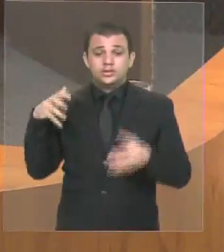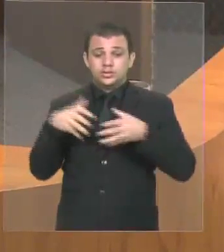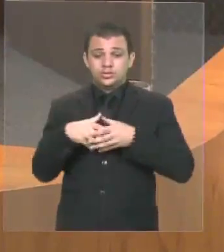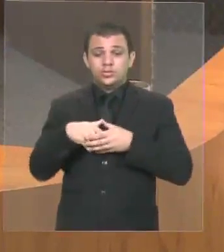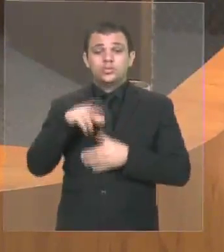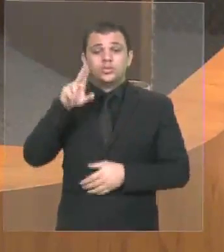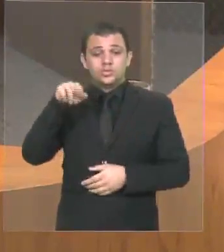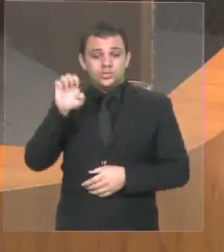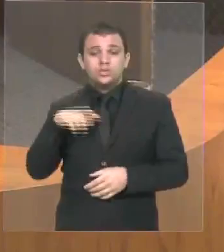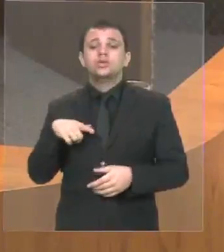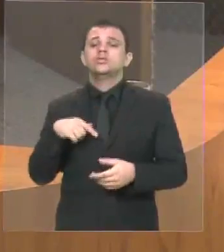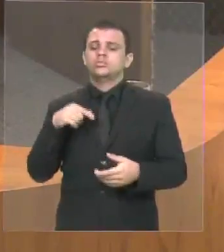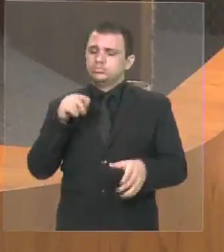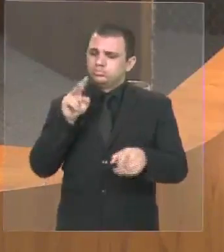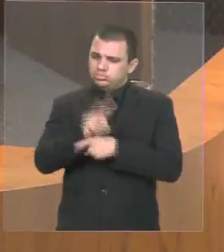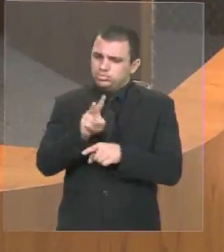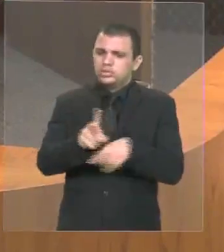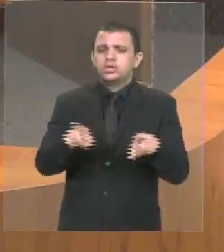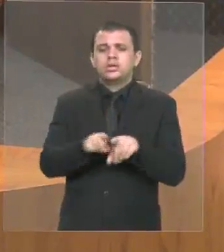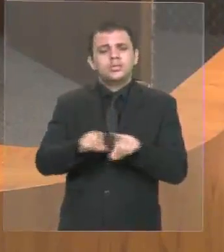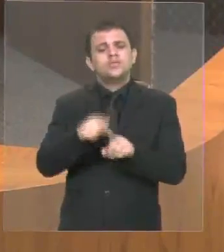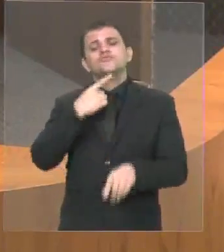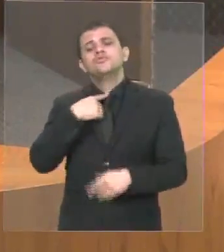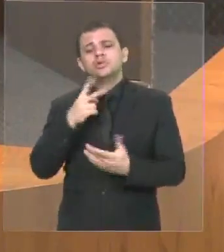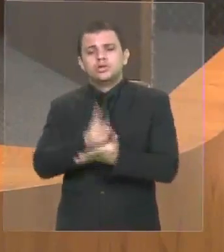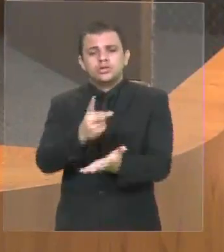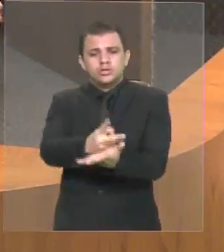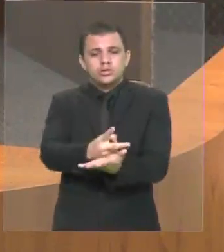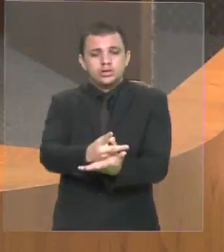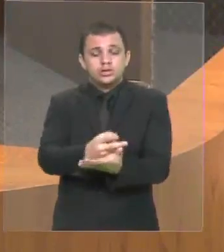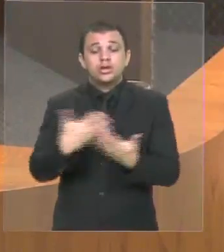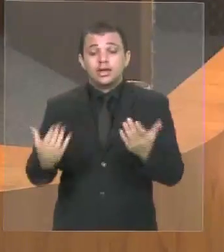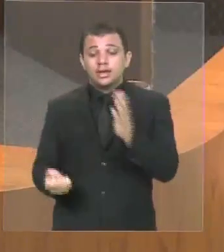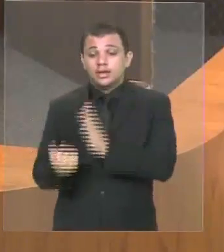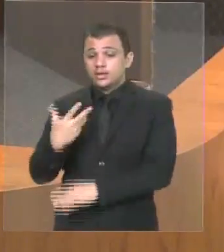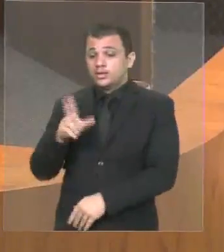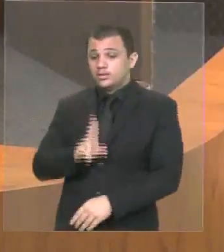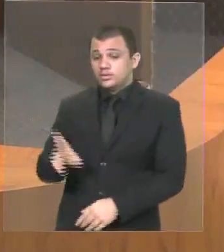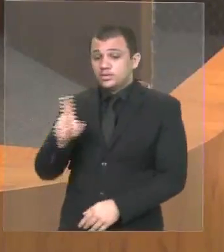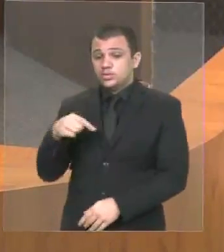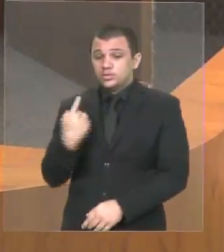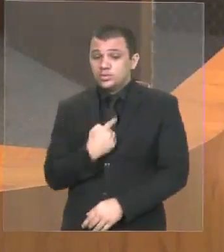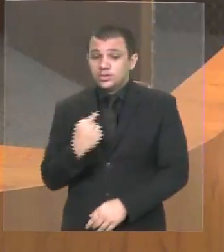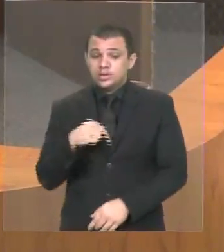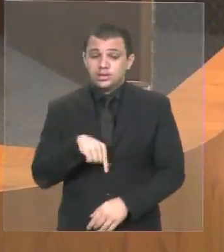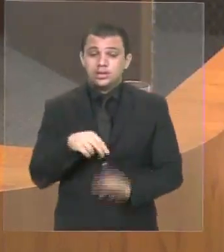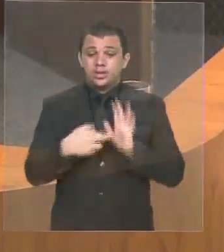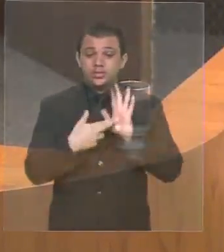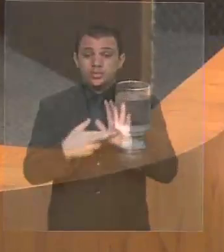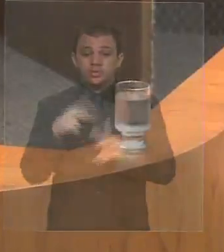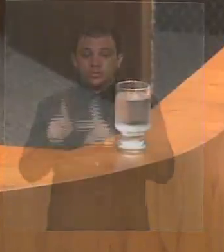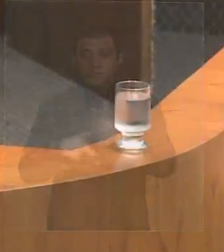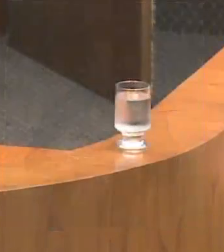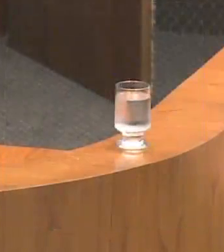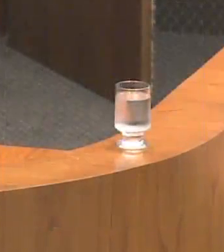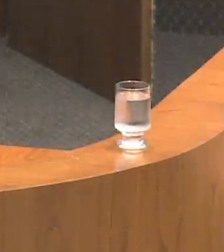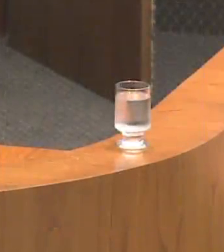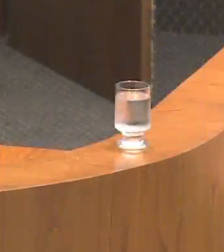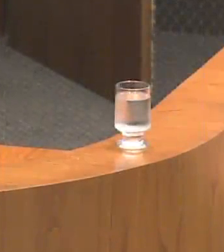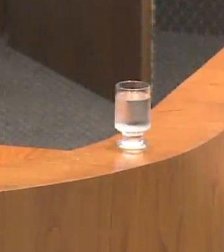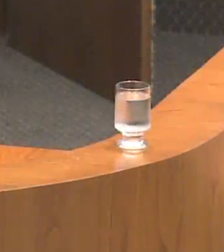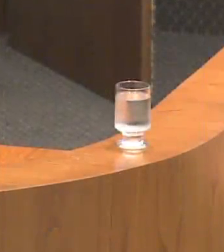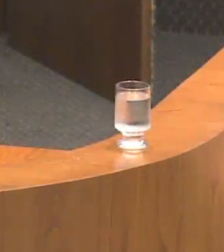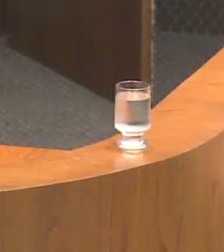você cria a universidade e nós aqui, que temos a legitimidade como representante do povo, para saber se é bom ou ruim, votamos sem